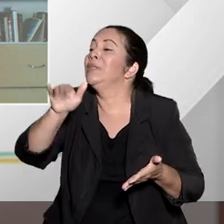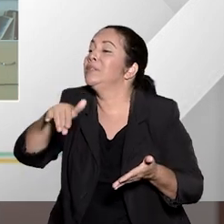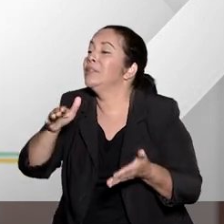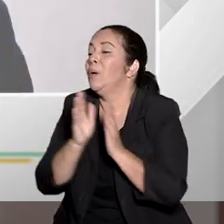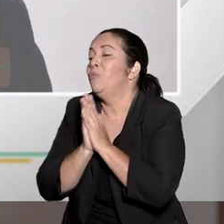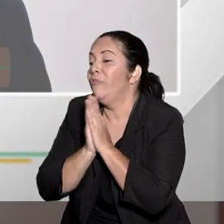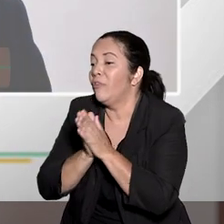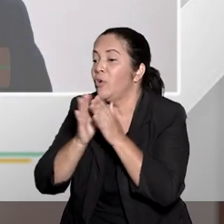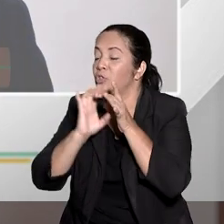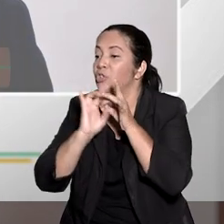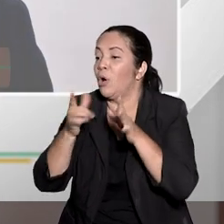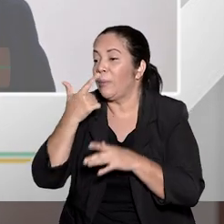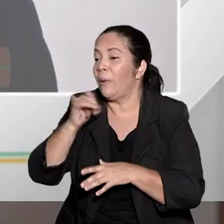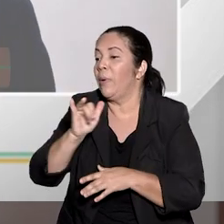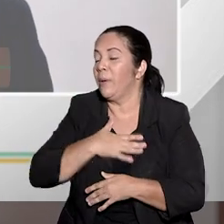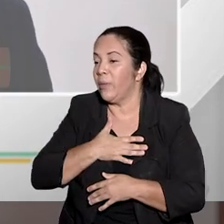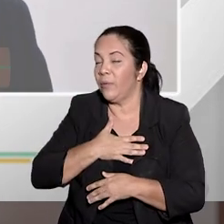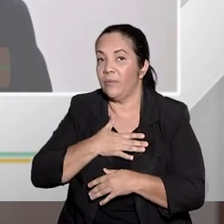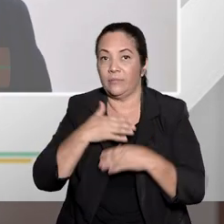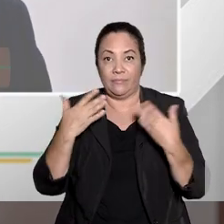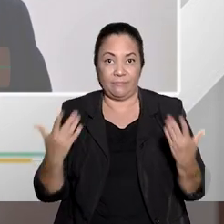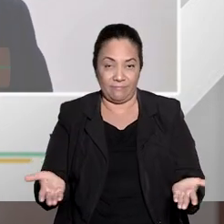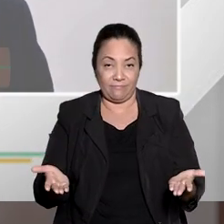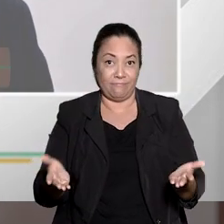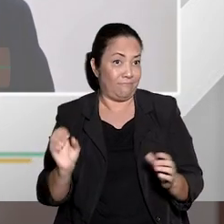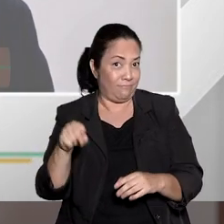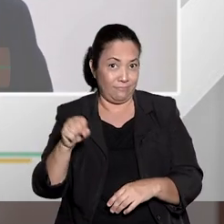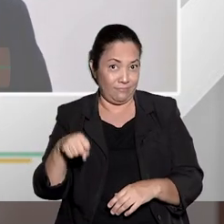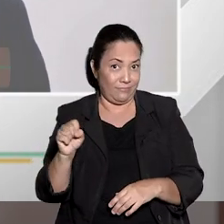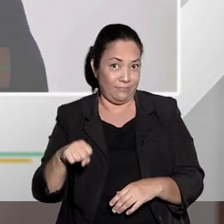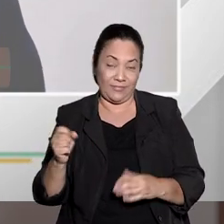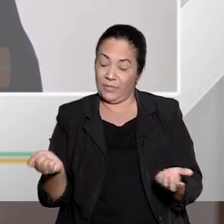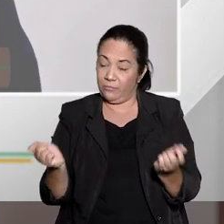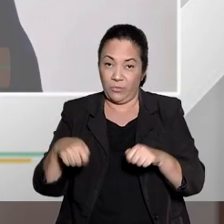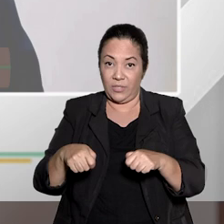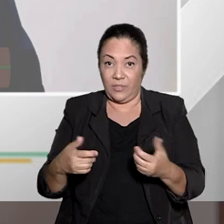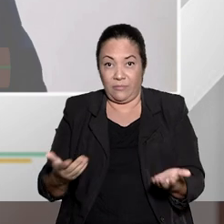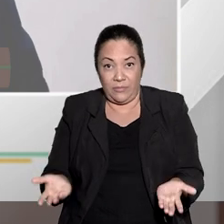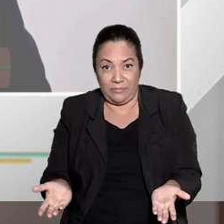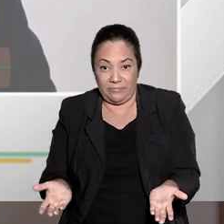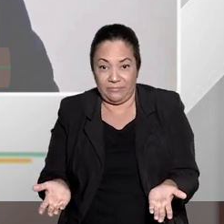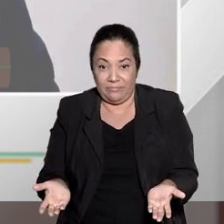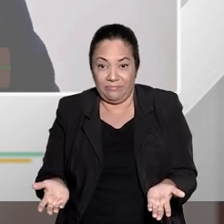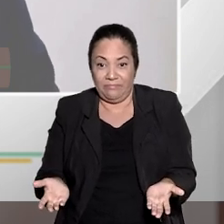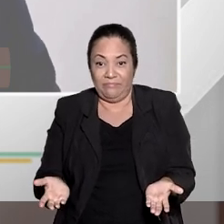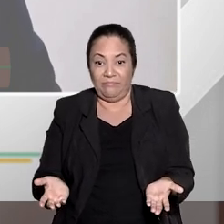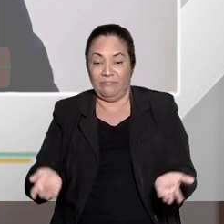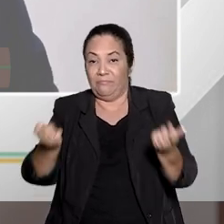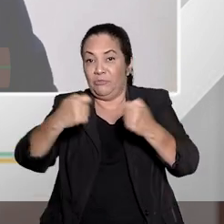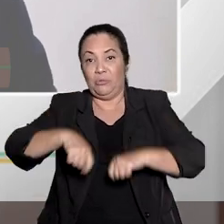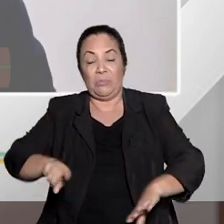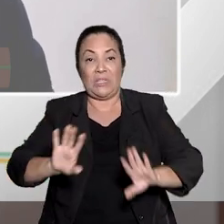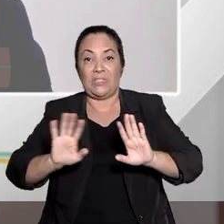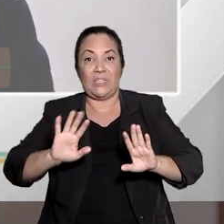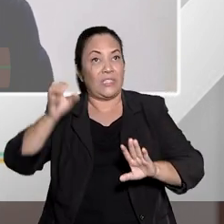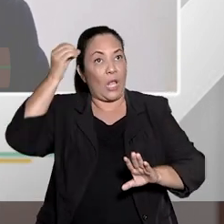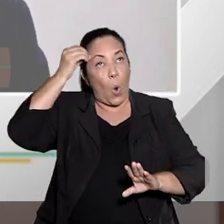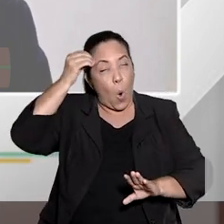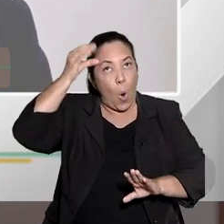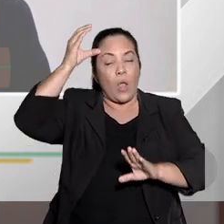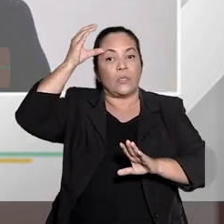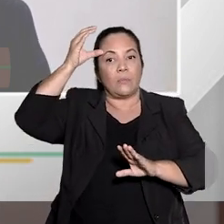Essa é uma pergunta que se faz e predomina o entendimento de que sim, que é possível que não seria necessária a capacidade